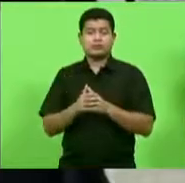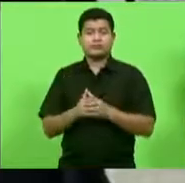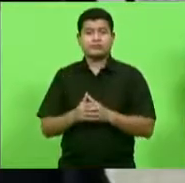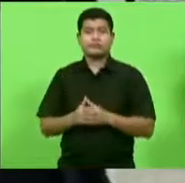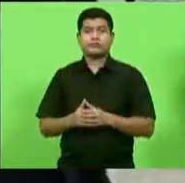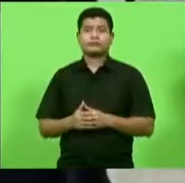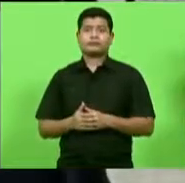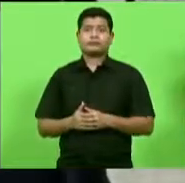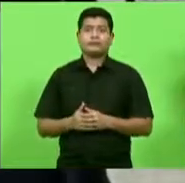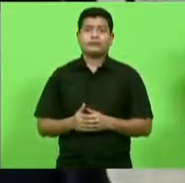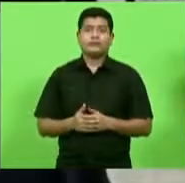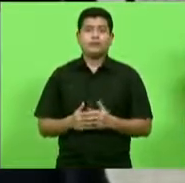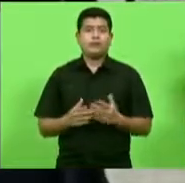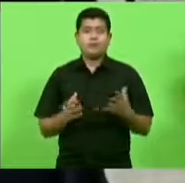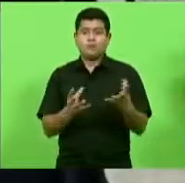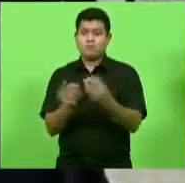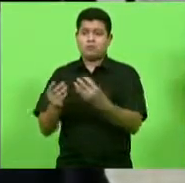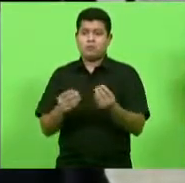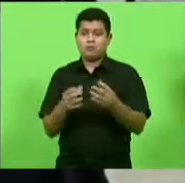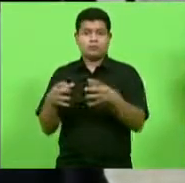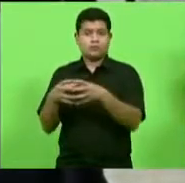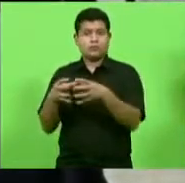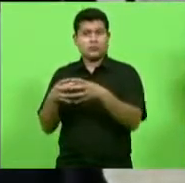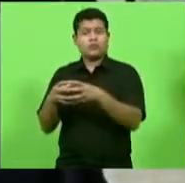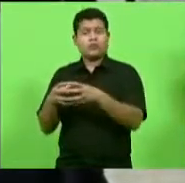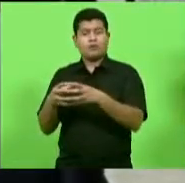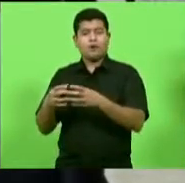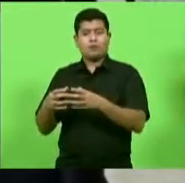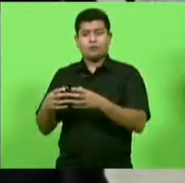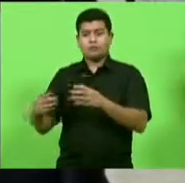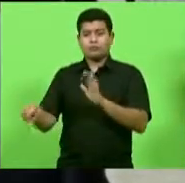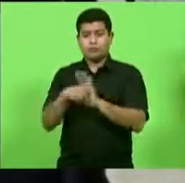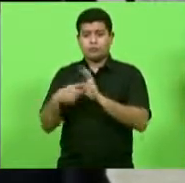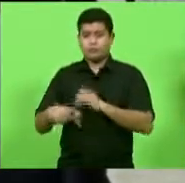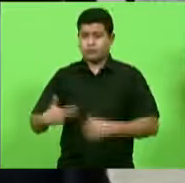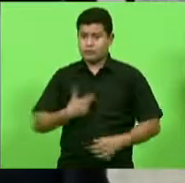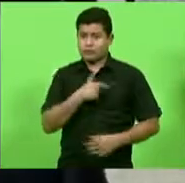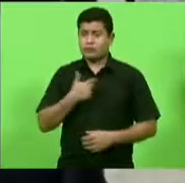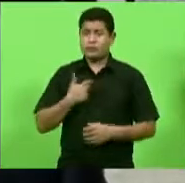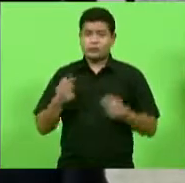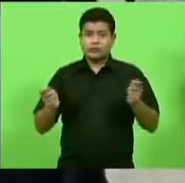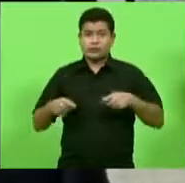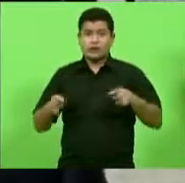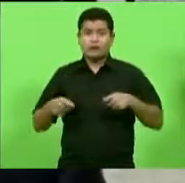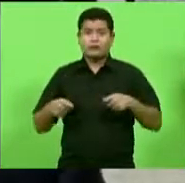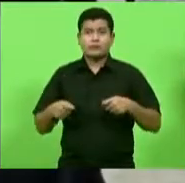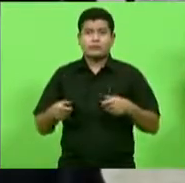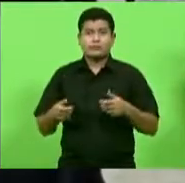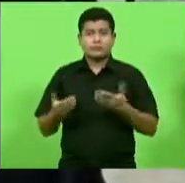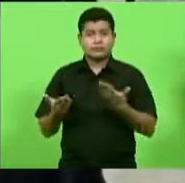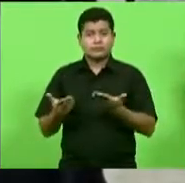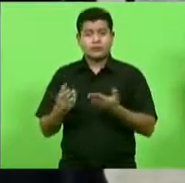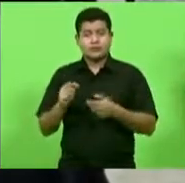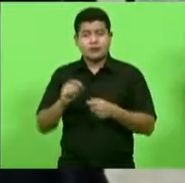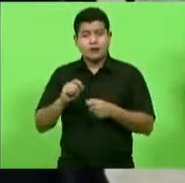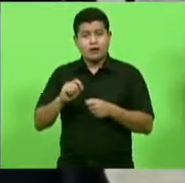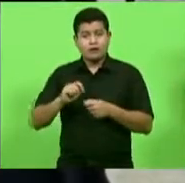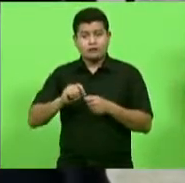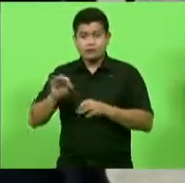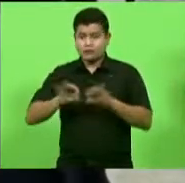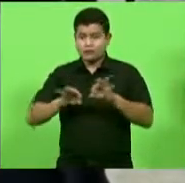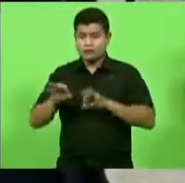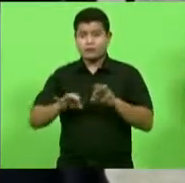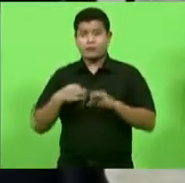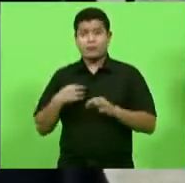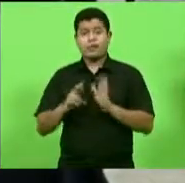passividade inúmeras equipes cirúrgicas para realizar vários procedimentos aí que representam as de